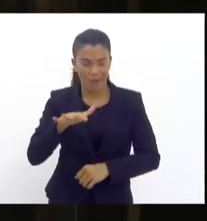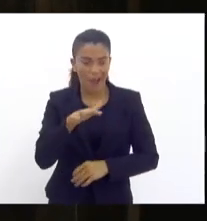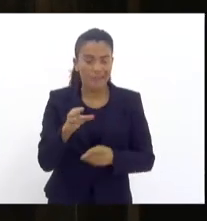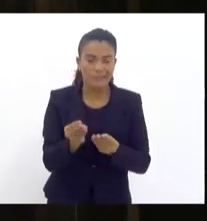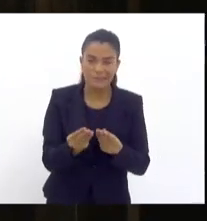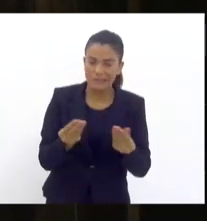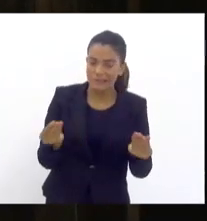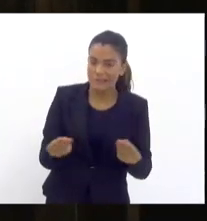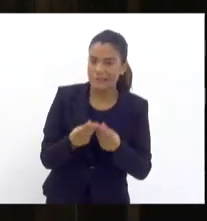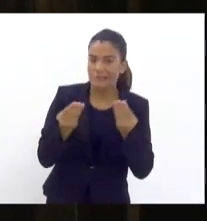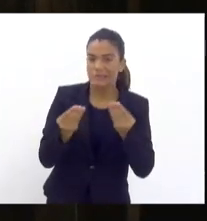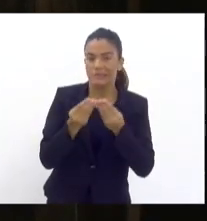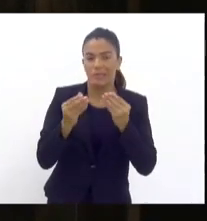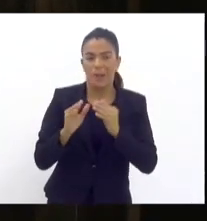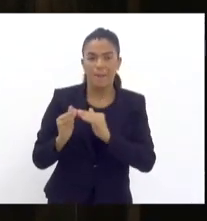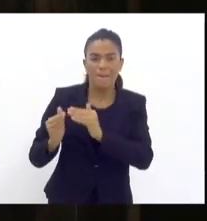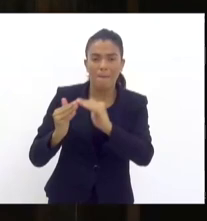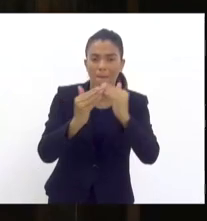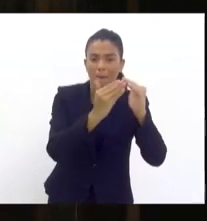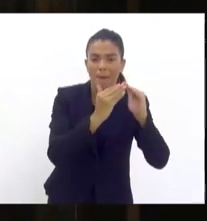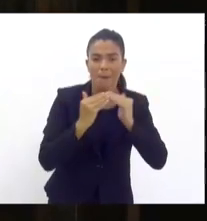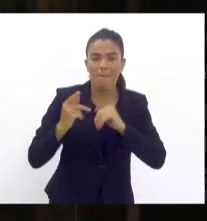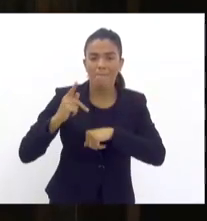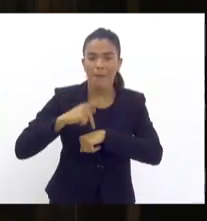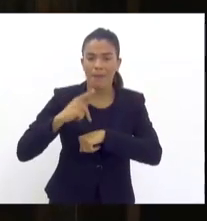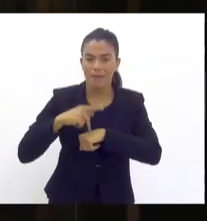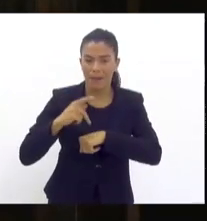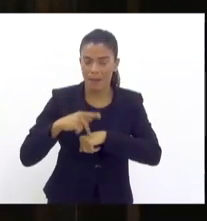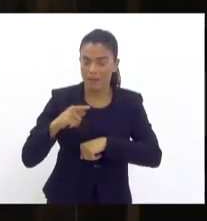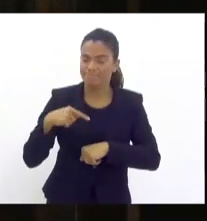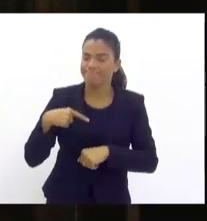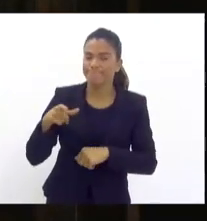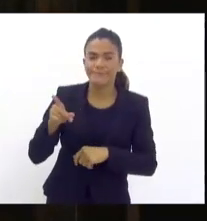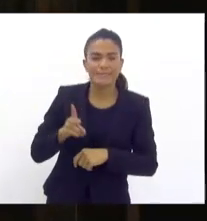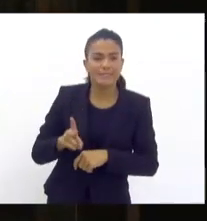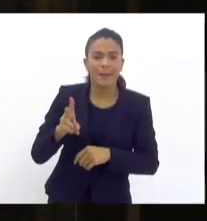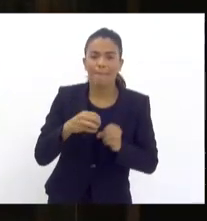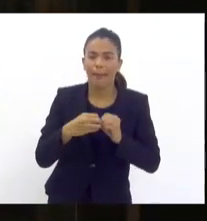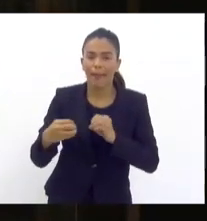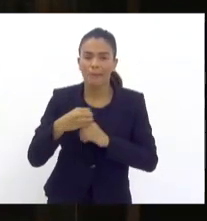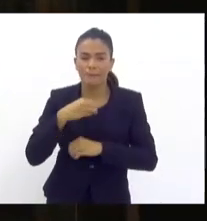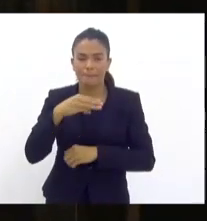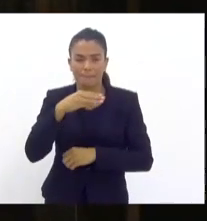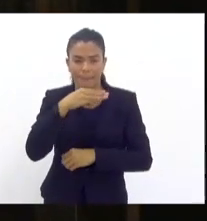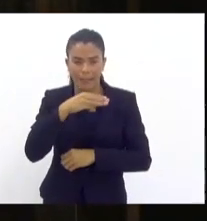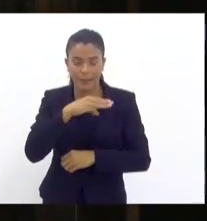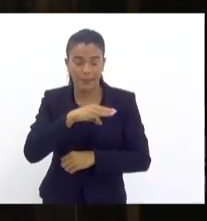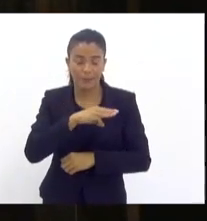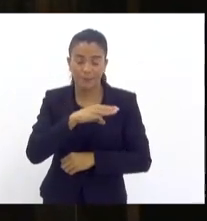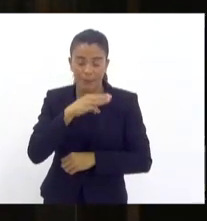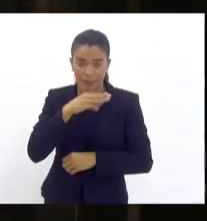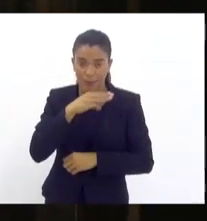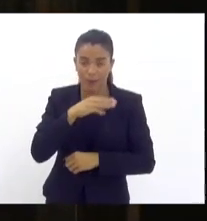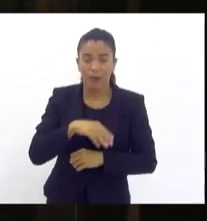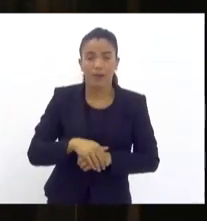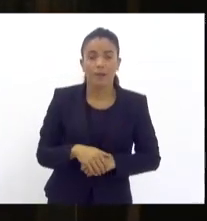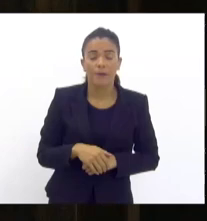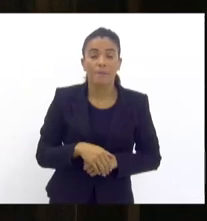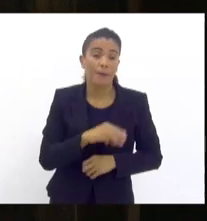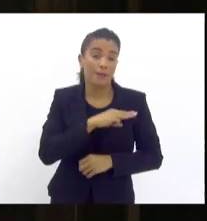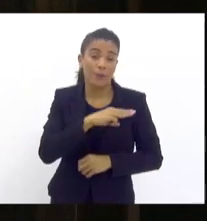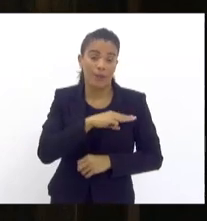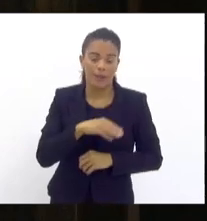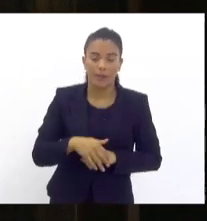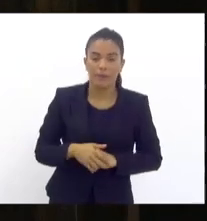a complexidade da Pedreira sempre foi um dos principais destinos de roubo de carga no Rio de Janeiro, até pelo